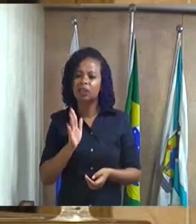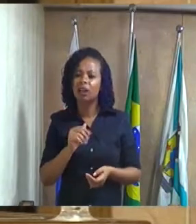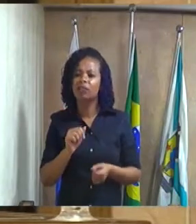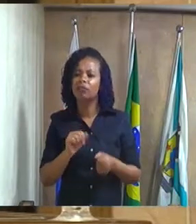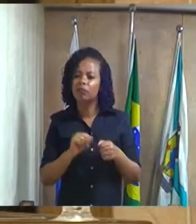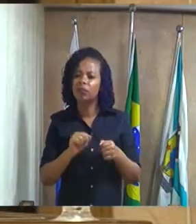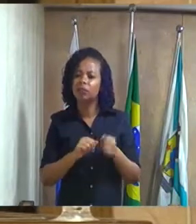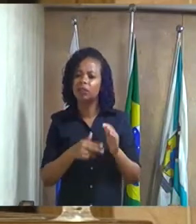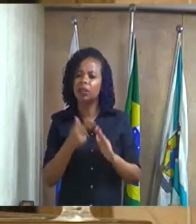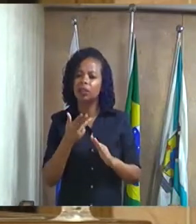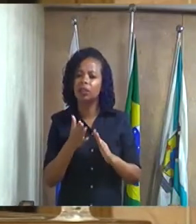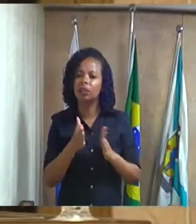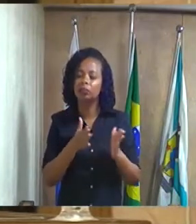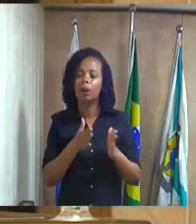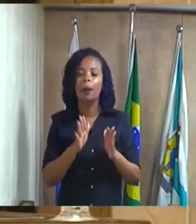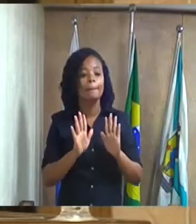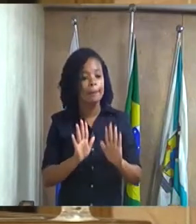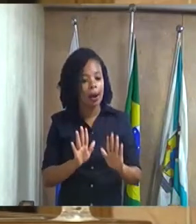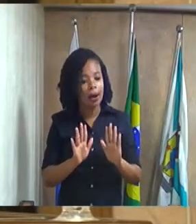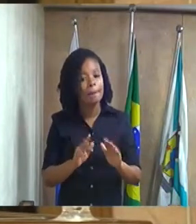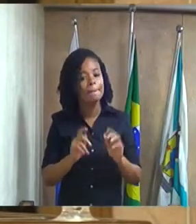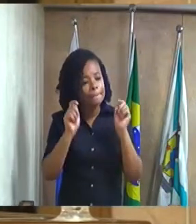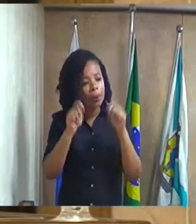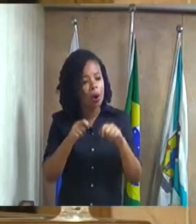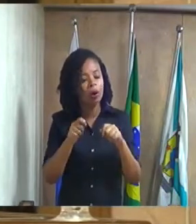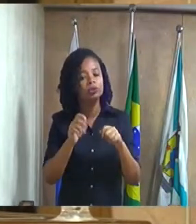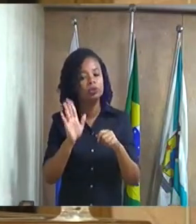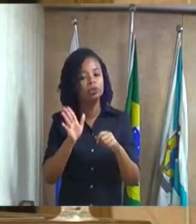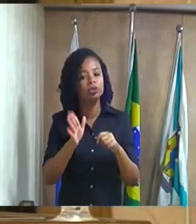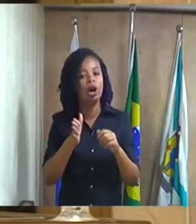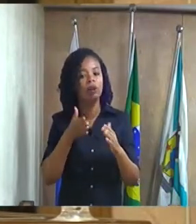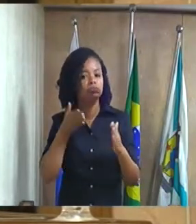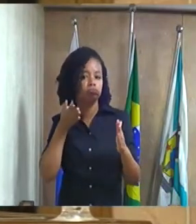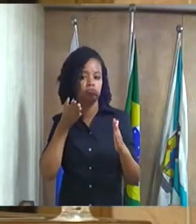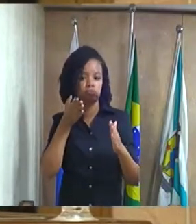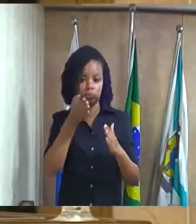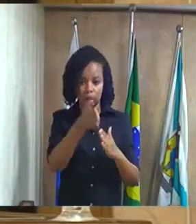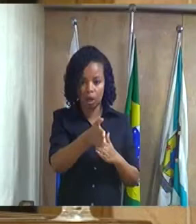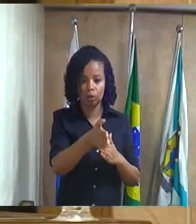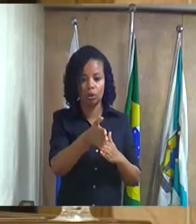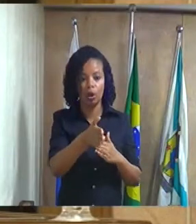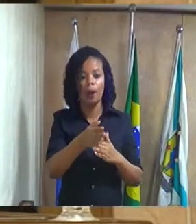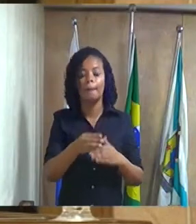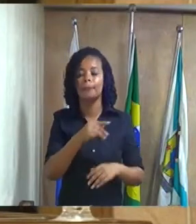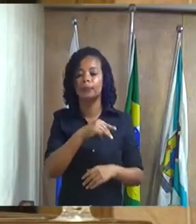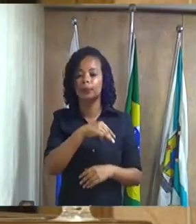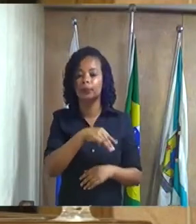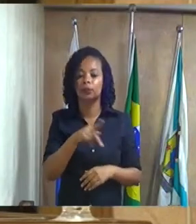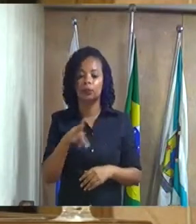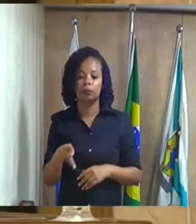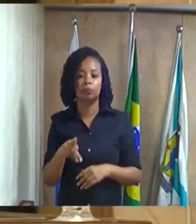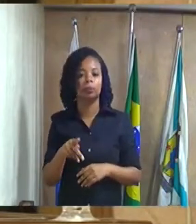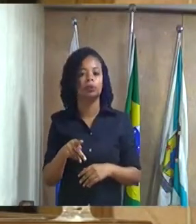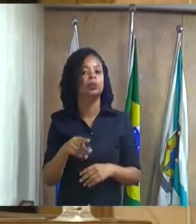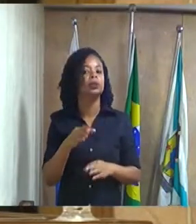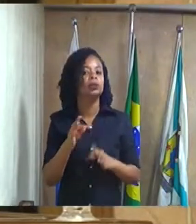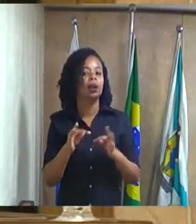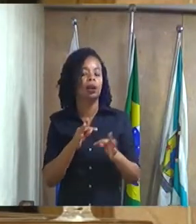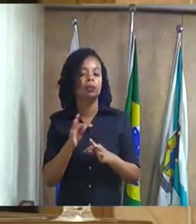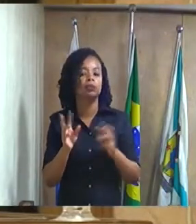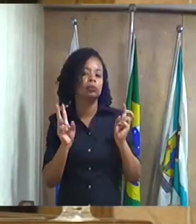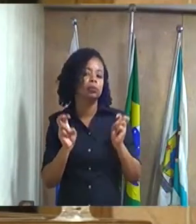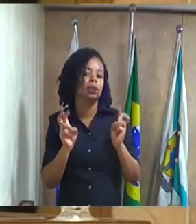mas eu acho que vossa excelência pode fazer um requerimento direto aqui o Ministério Público que trata de assuntos